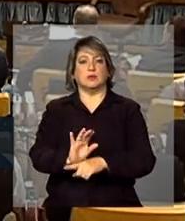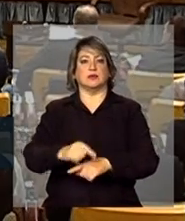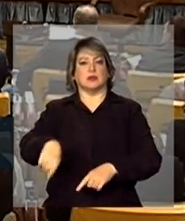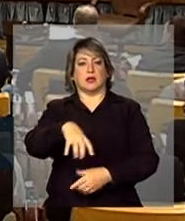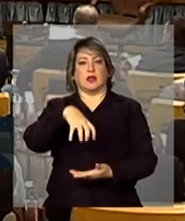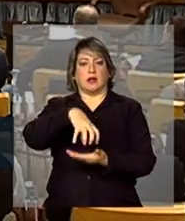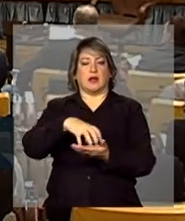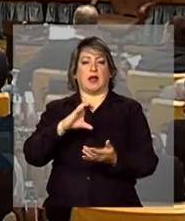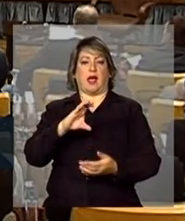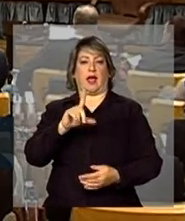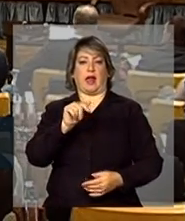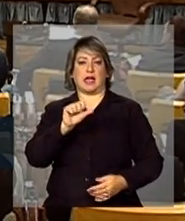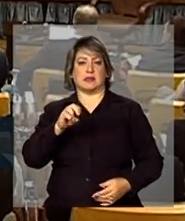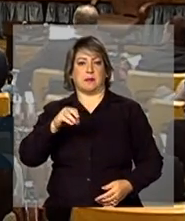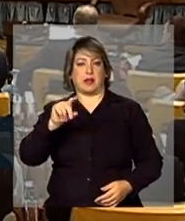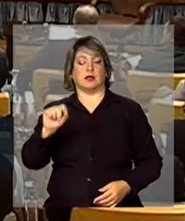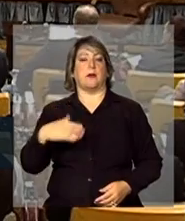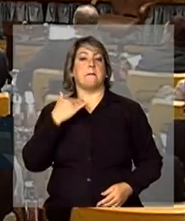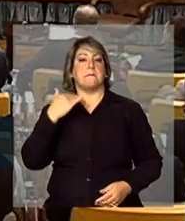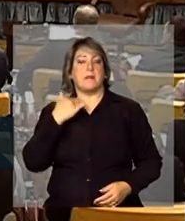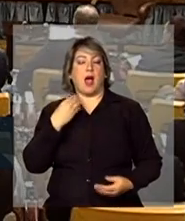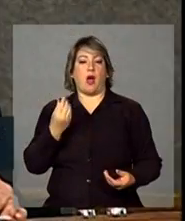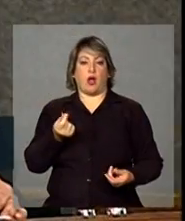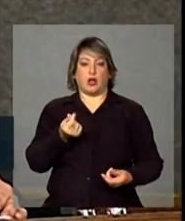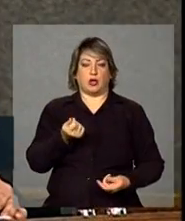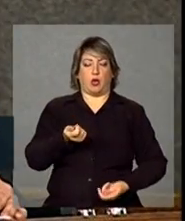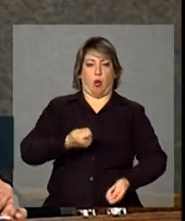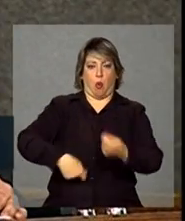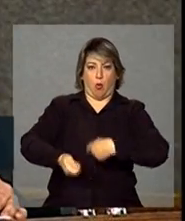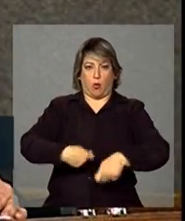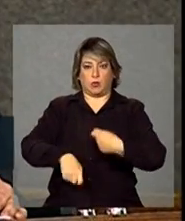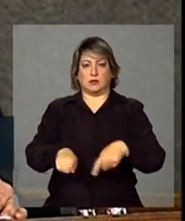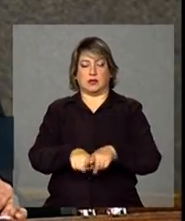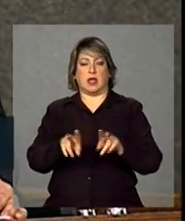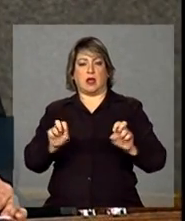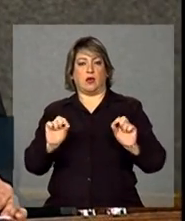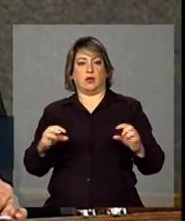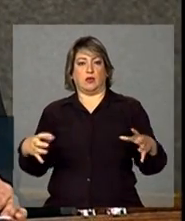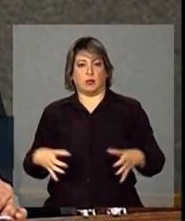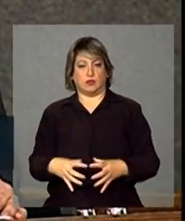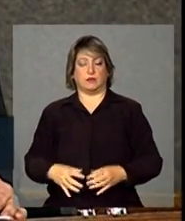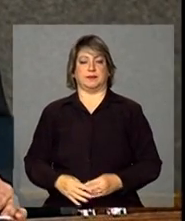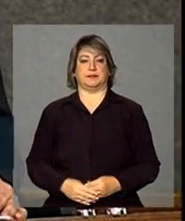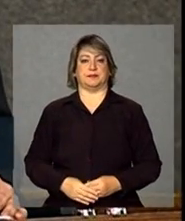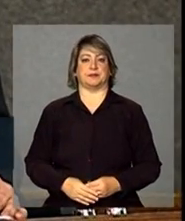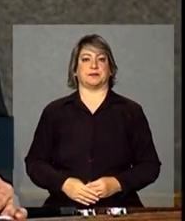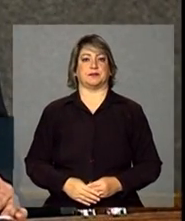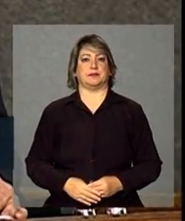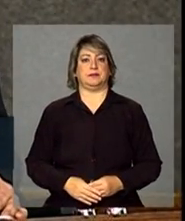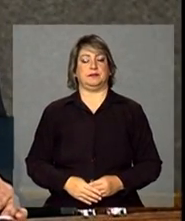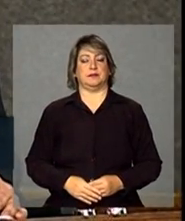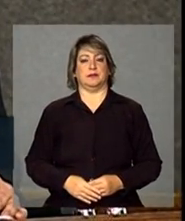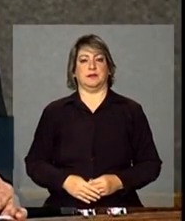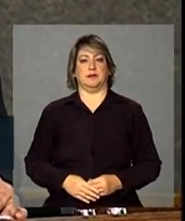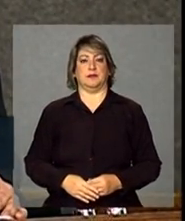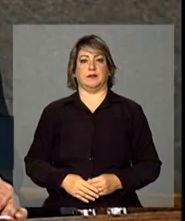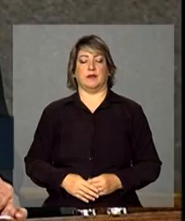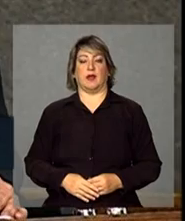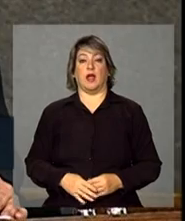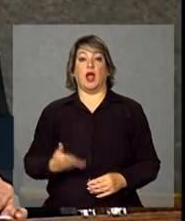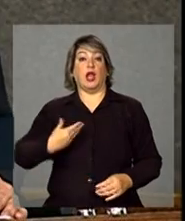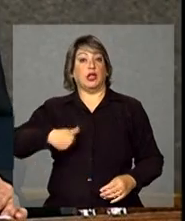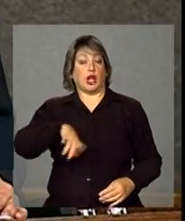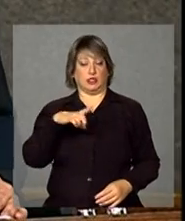classe média na inserção financeira, na inserção, nas questões que envolvem bancos. Nós